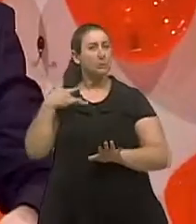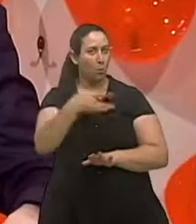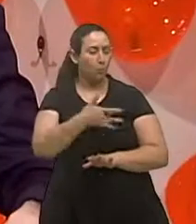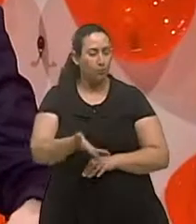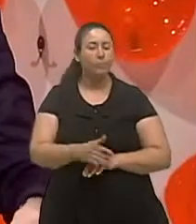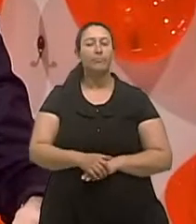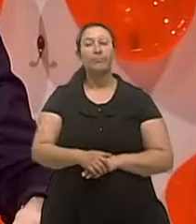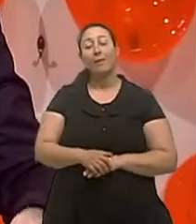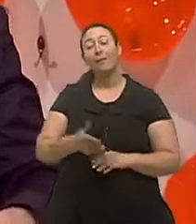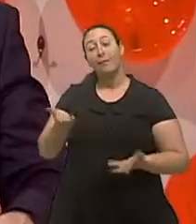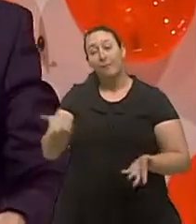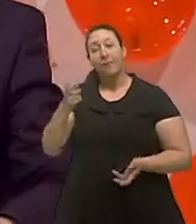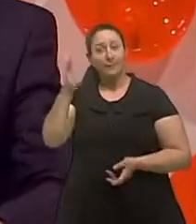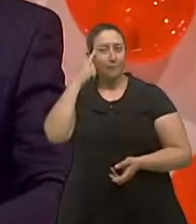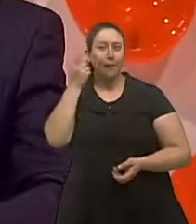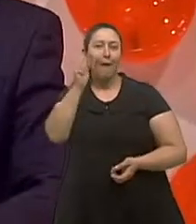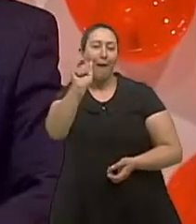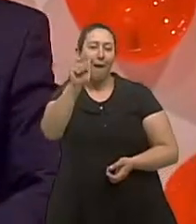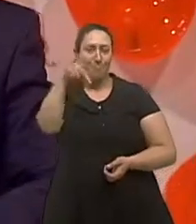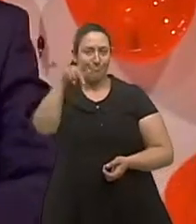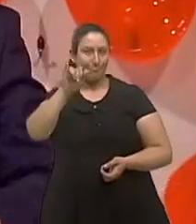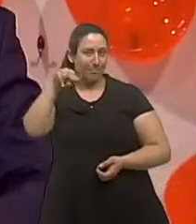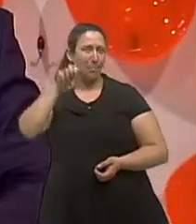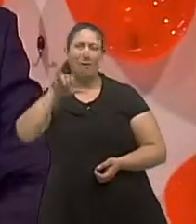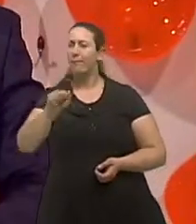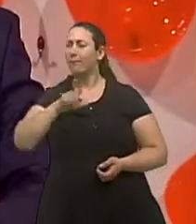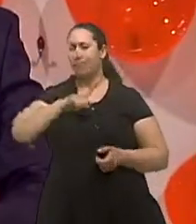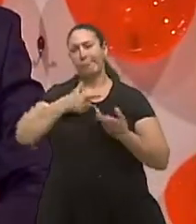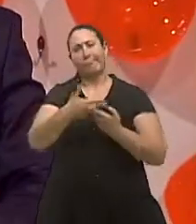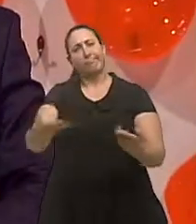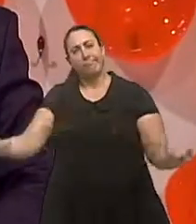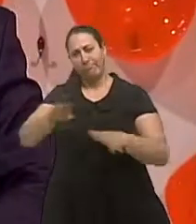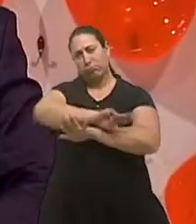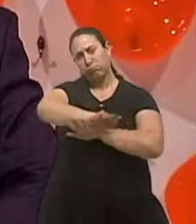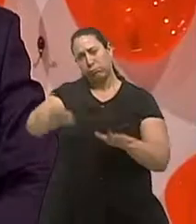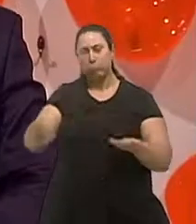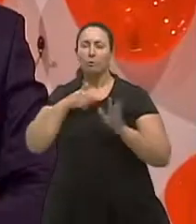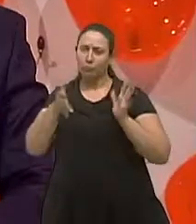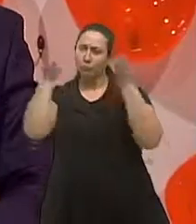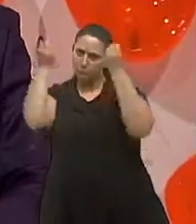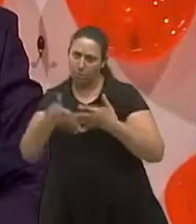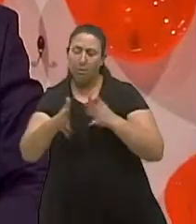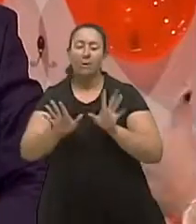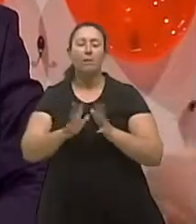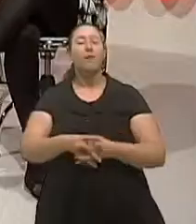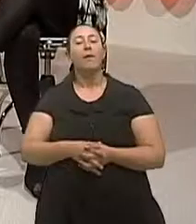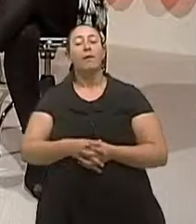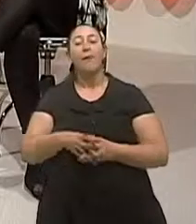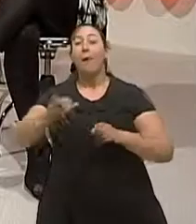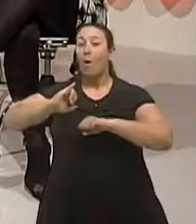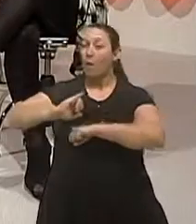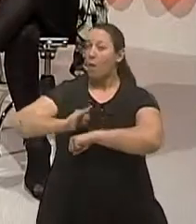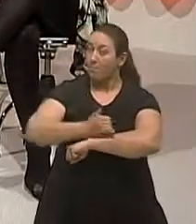fatores envolvidos na apneia é um somatório certamente como eu comentei antes a obesidade tem um papel importante primeira